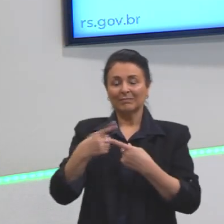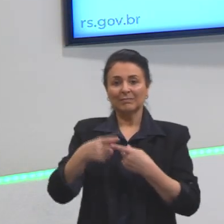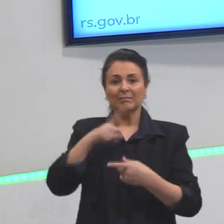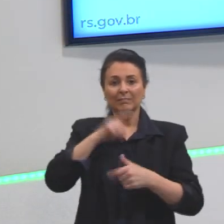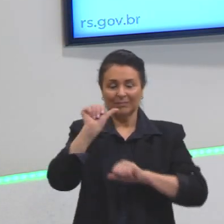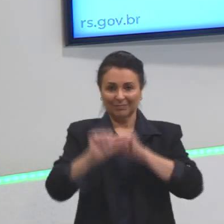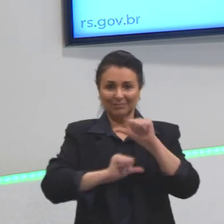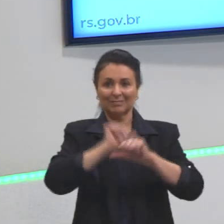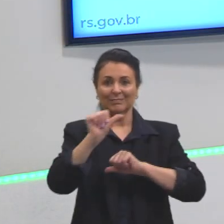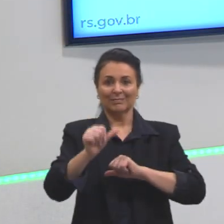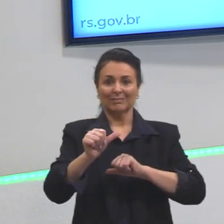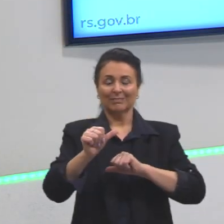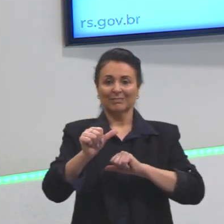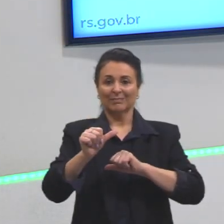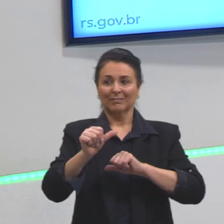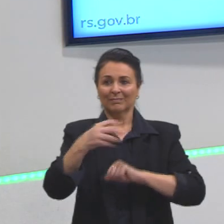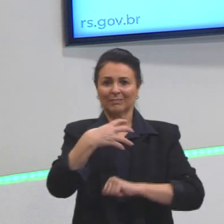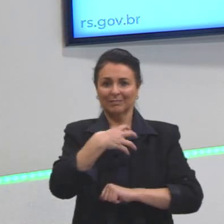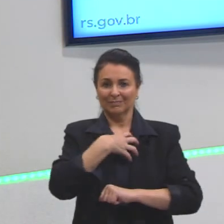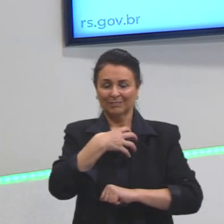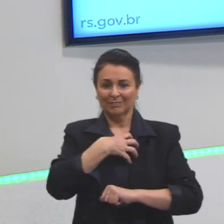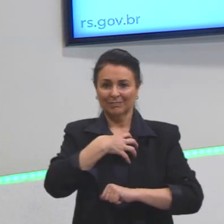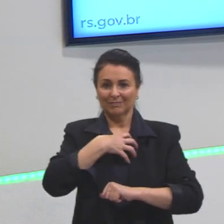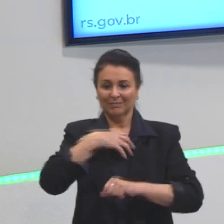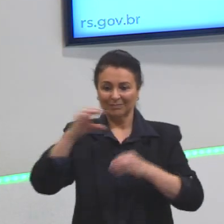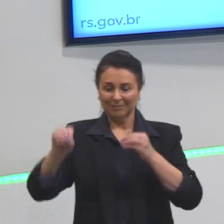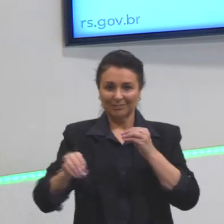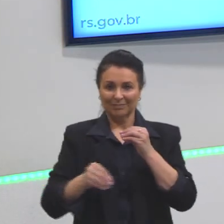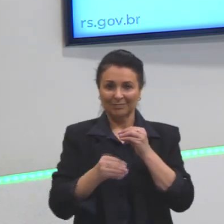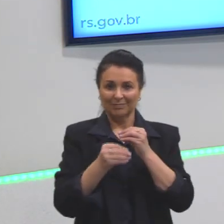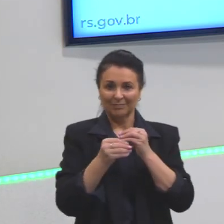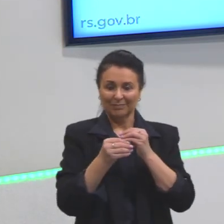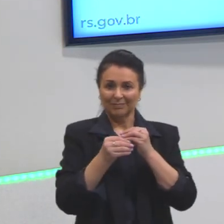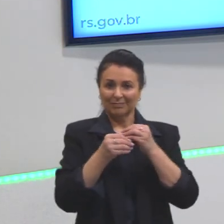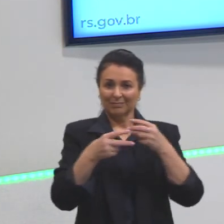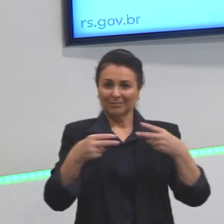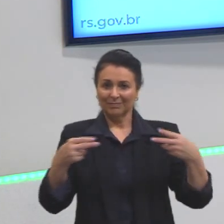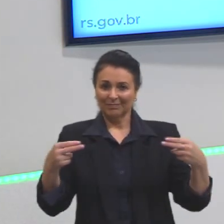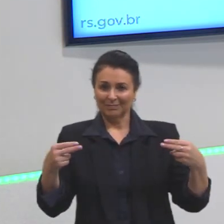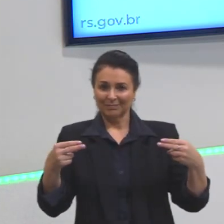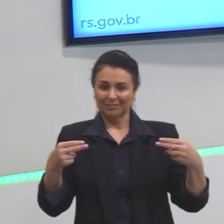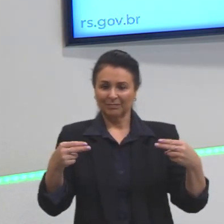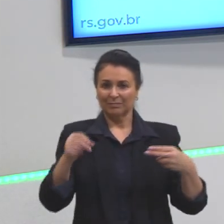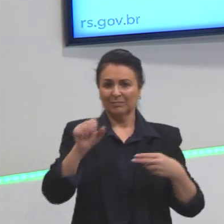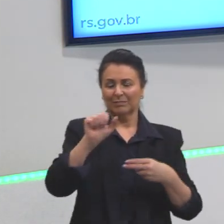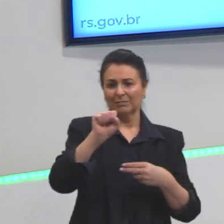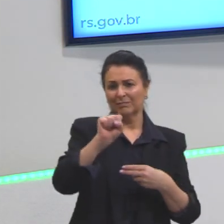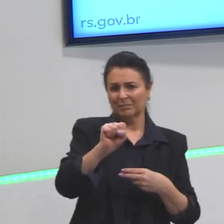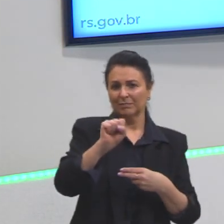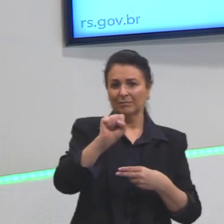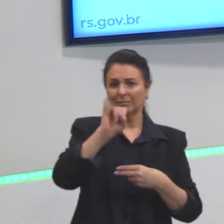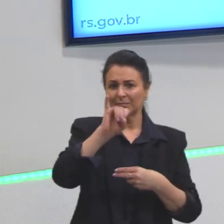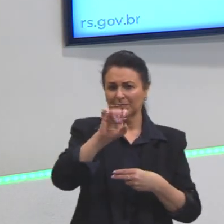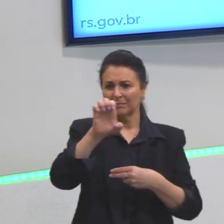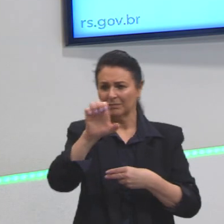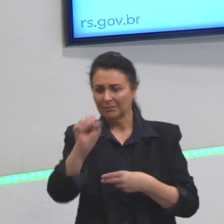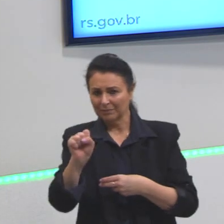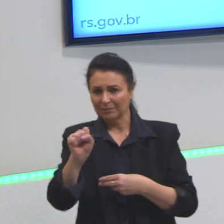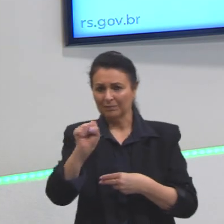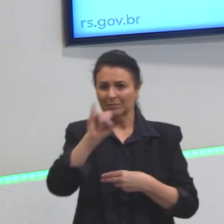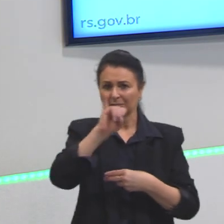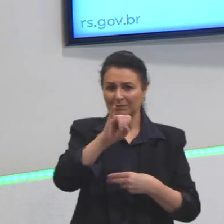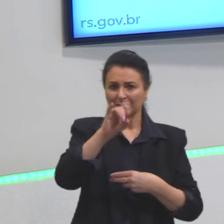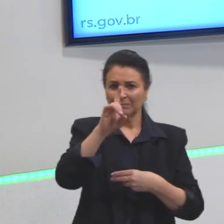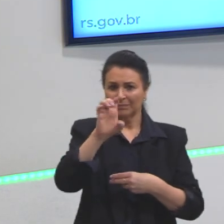modificação na forma. Há o acréscimo do um ed, há o acréscimo do um s, do um ies, do um ied.